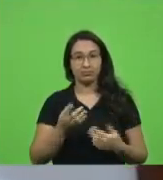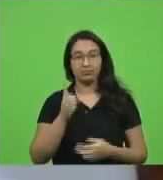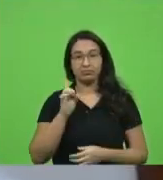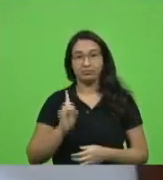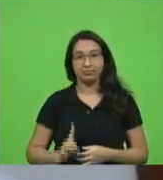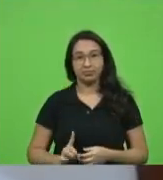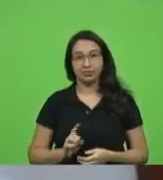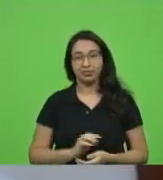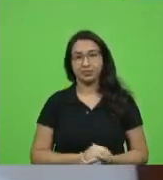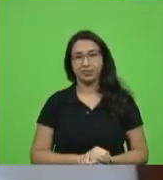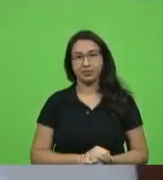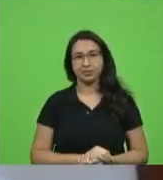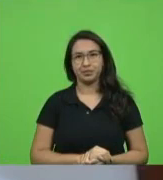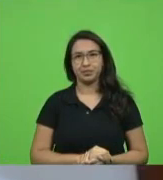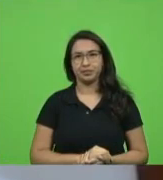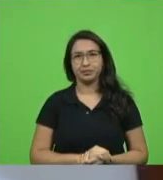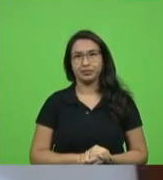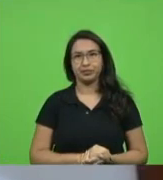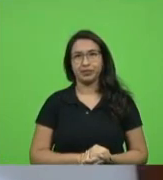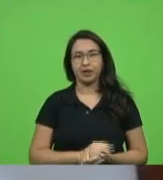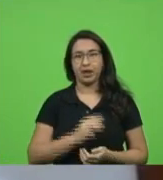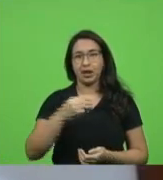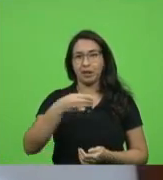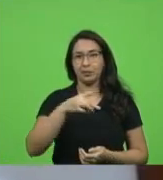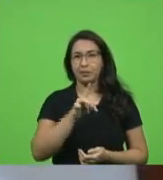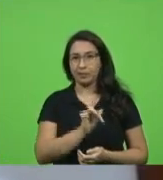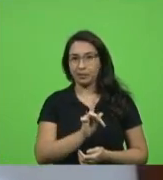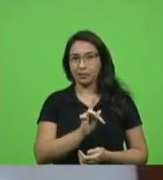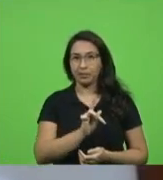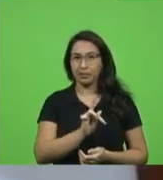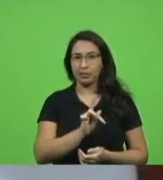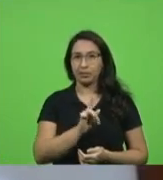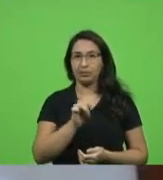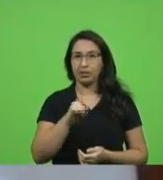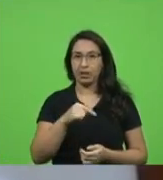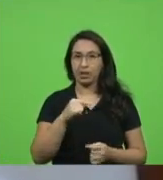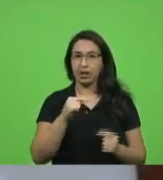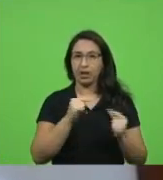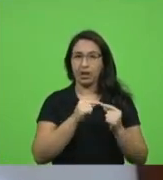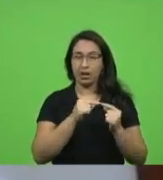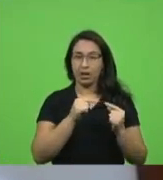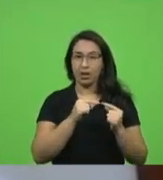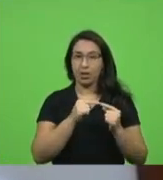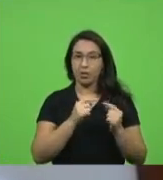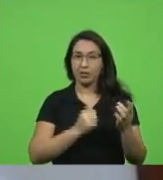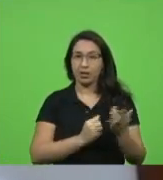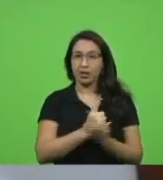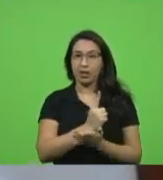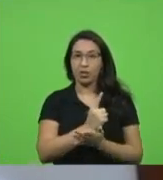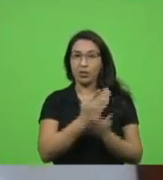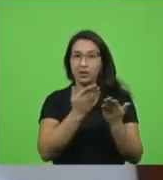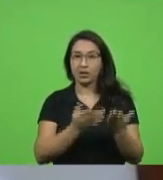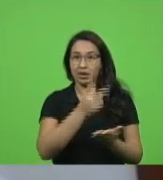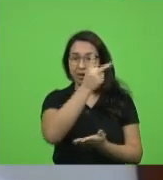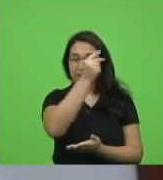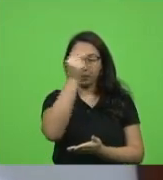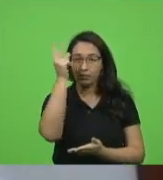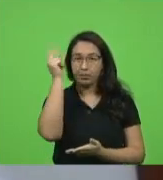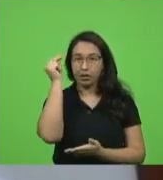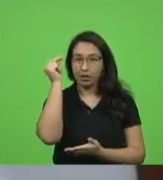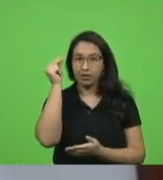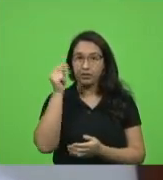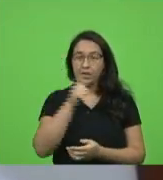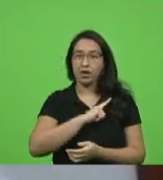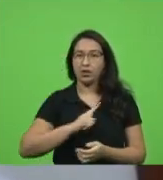infelizmente a medida provisória que era previsto a compra por parte de prefeitos e